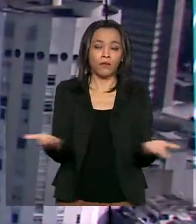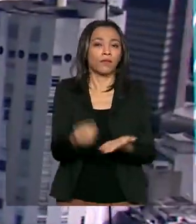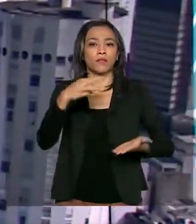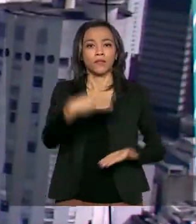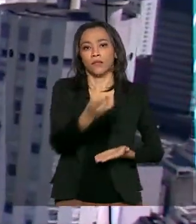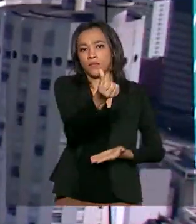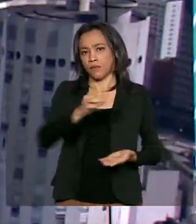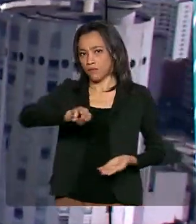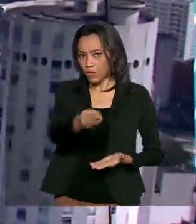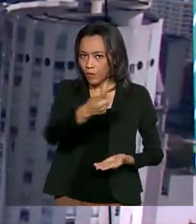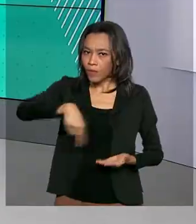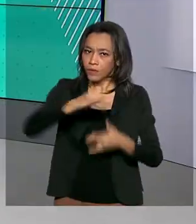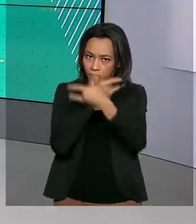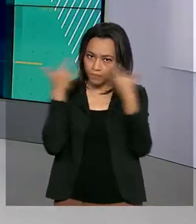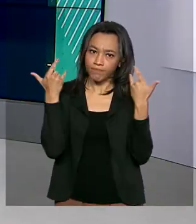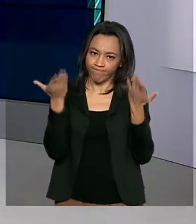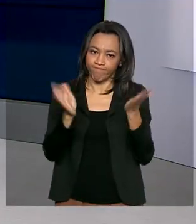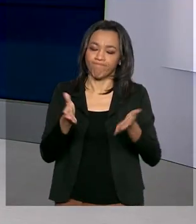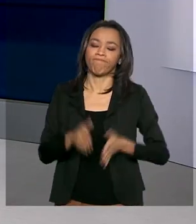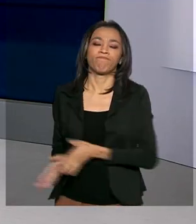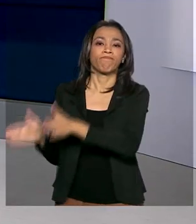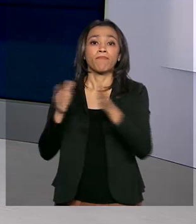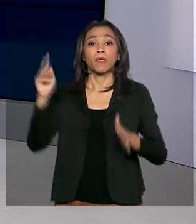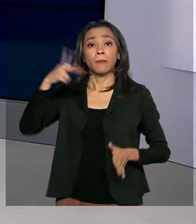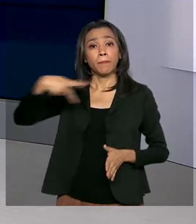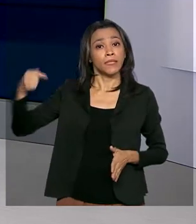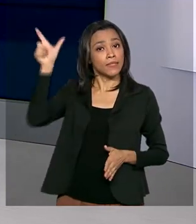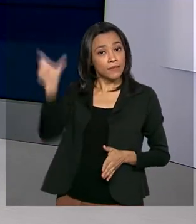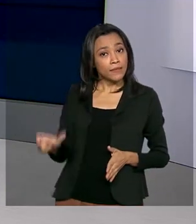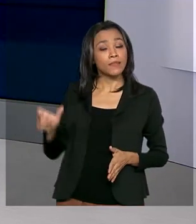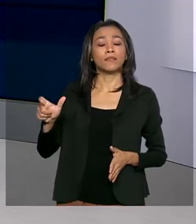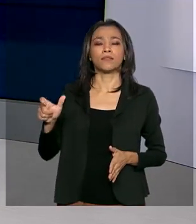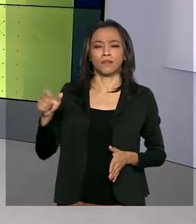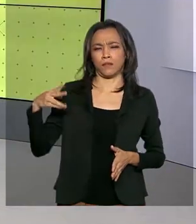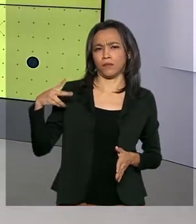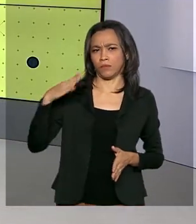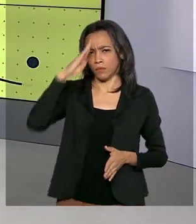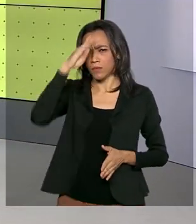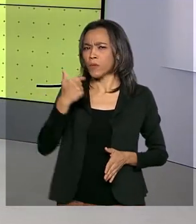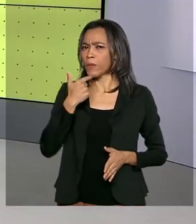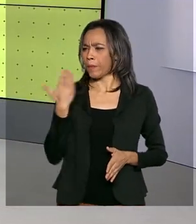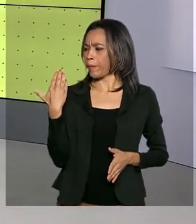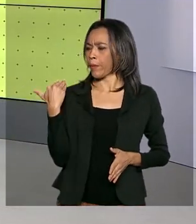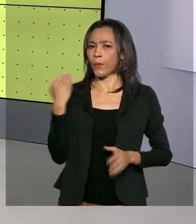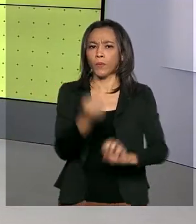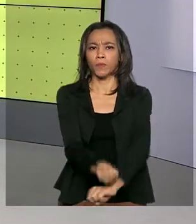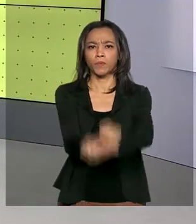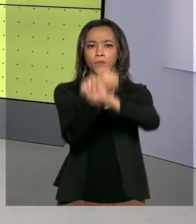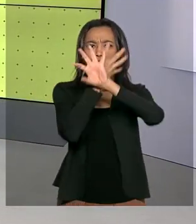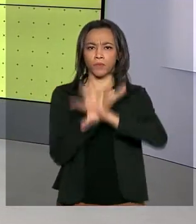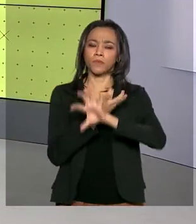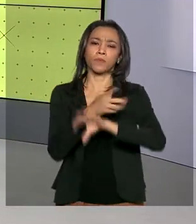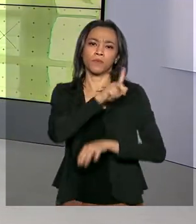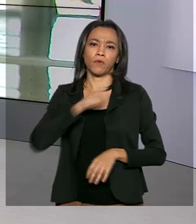milhões de máscaras. E o presidente Jair Bolsonaro participou agora há pouco de uma videoconferência com governadores.